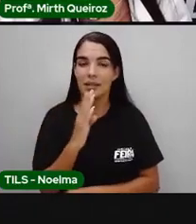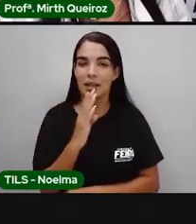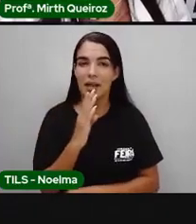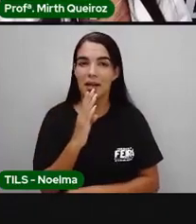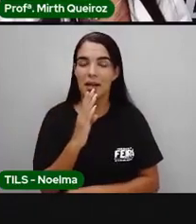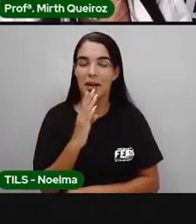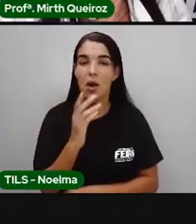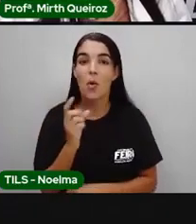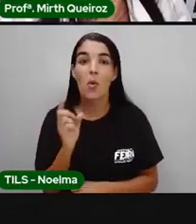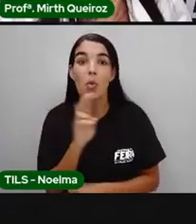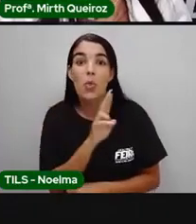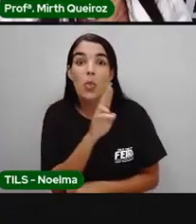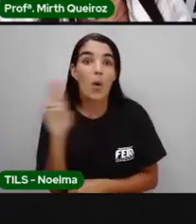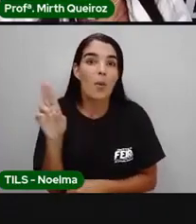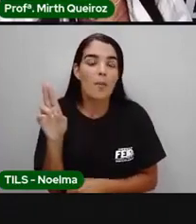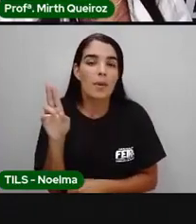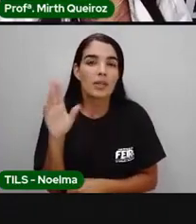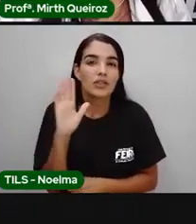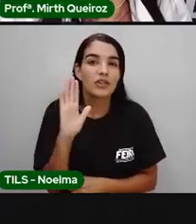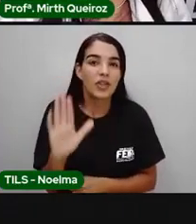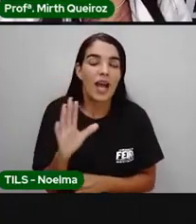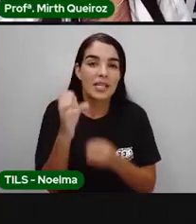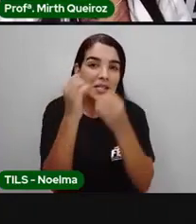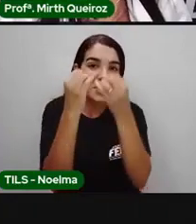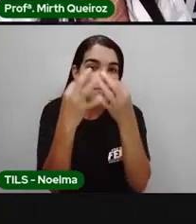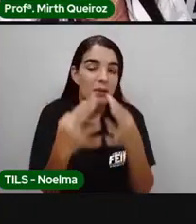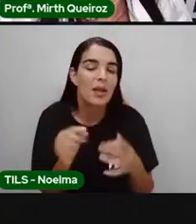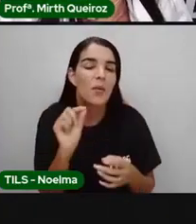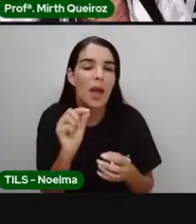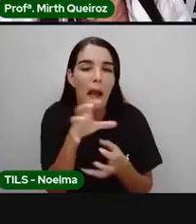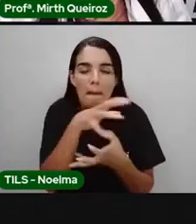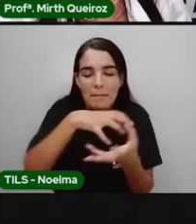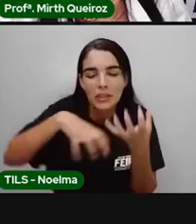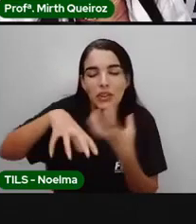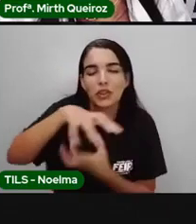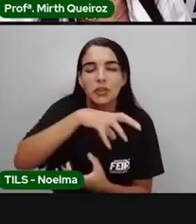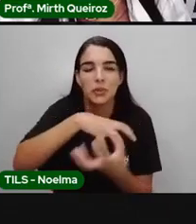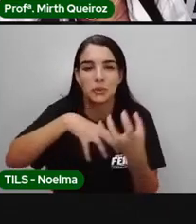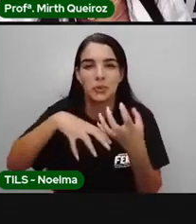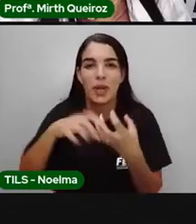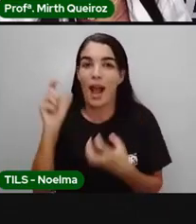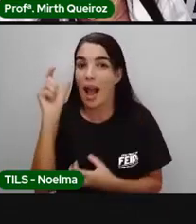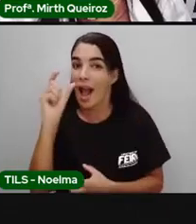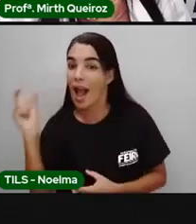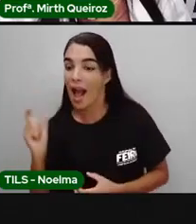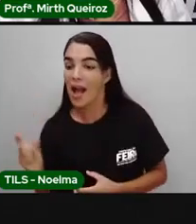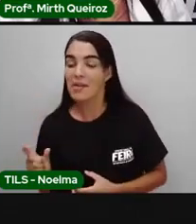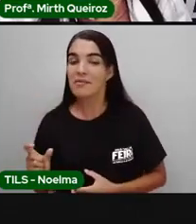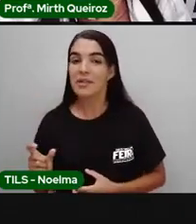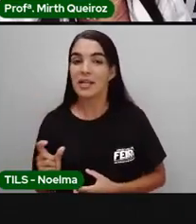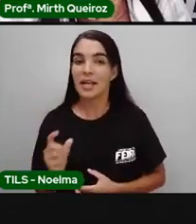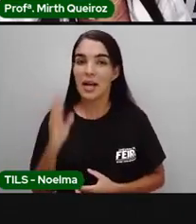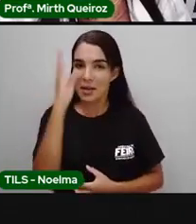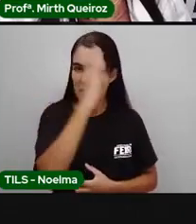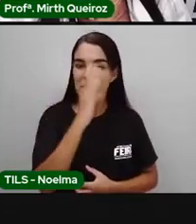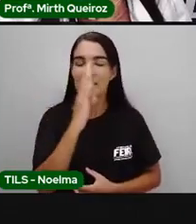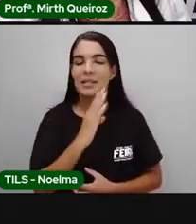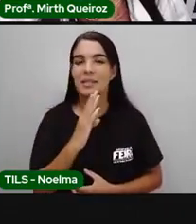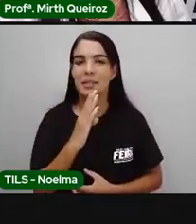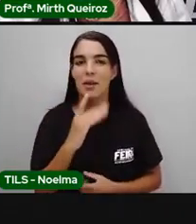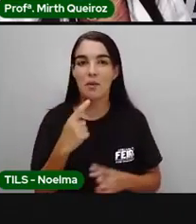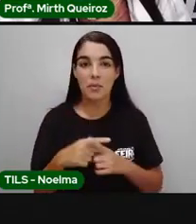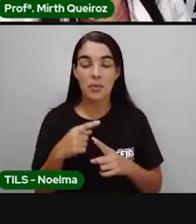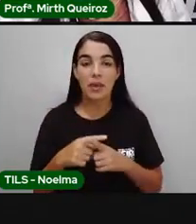A cultura afro-brasileira é uma mistura aí da África com o Brasil. Como a África, ela